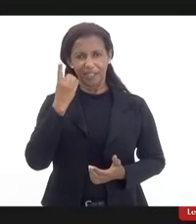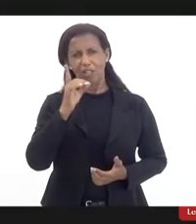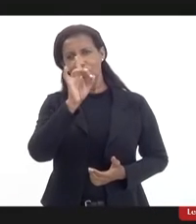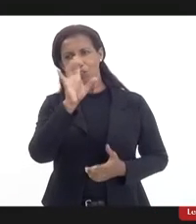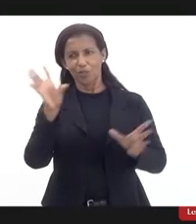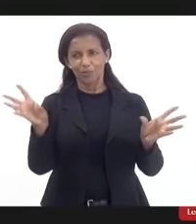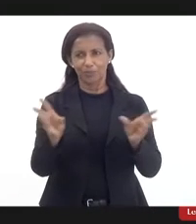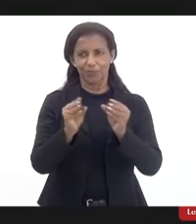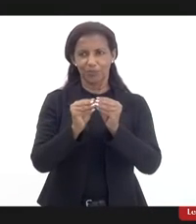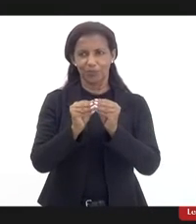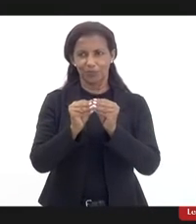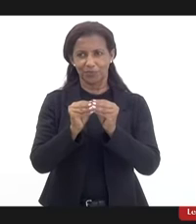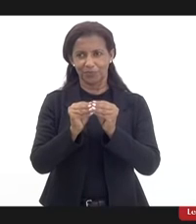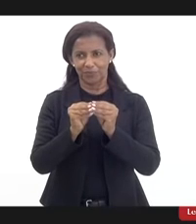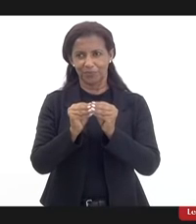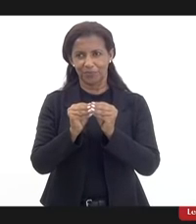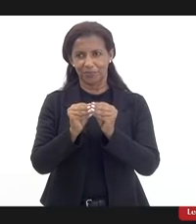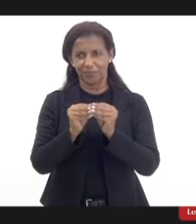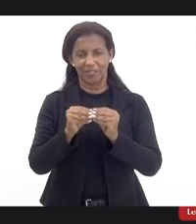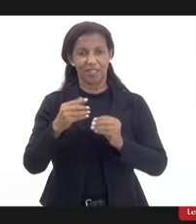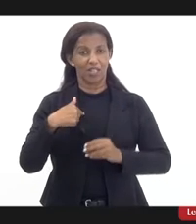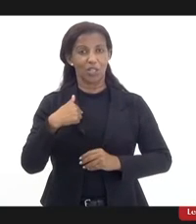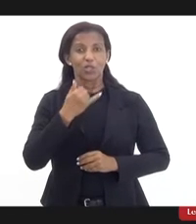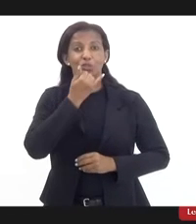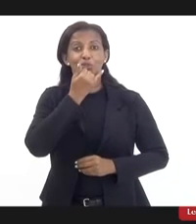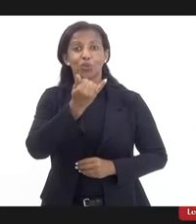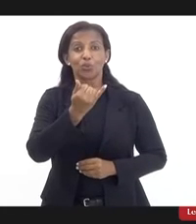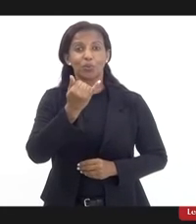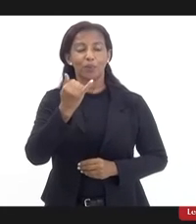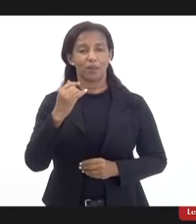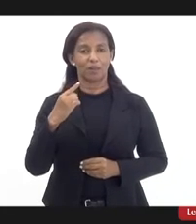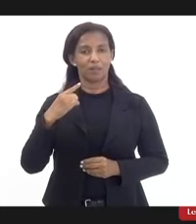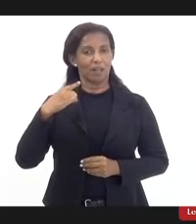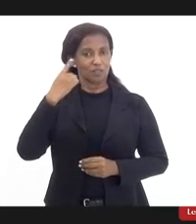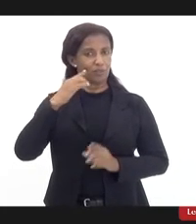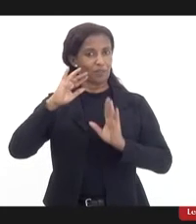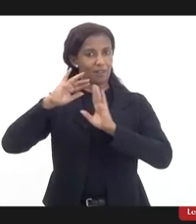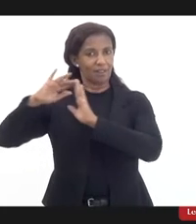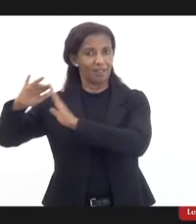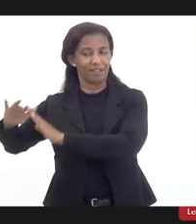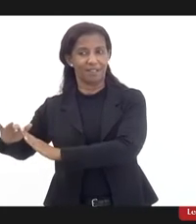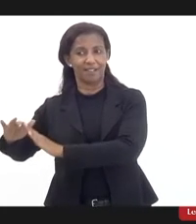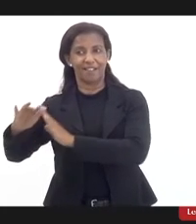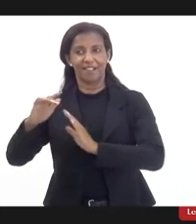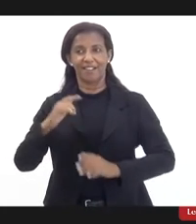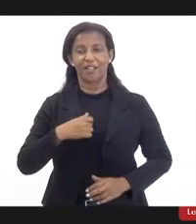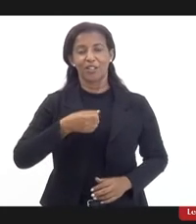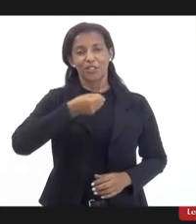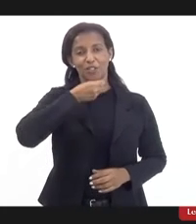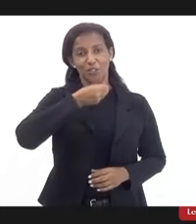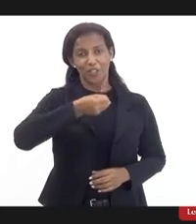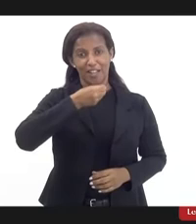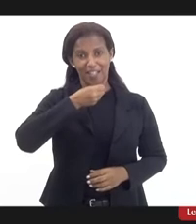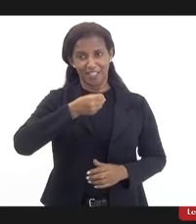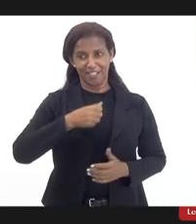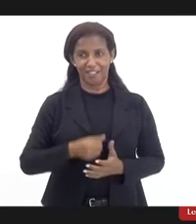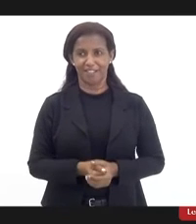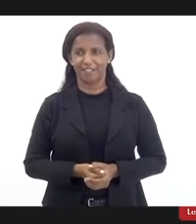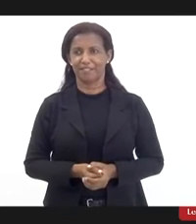consideração que eu não sou ainda não sou advogada sou jornalista então eu só não preciso me chamar de doutora